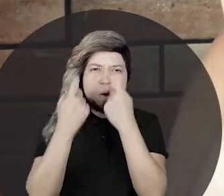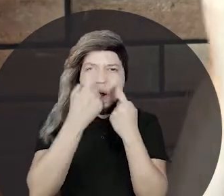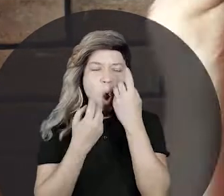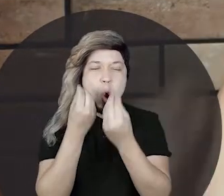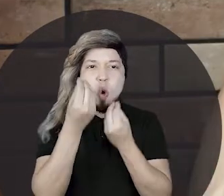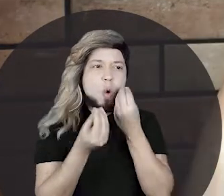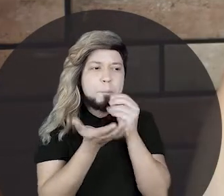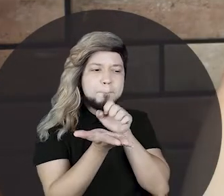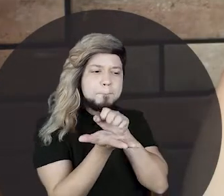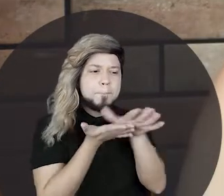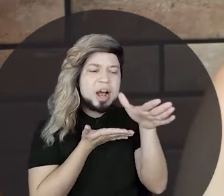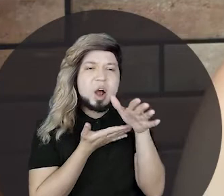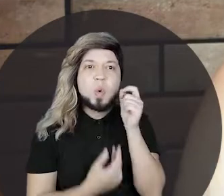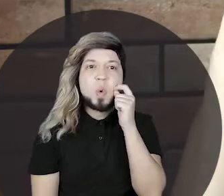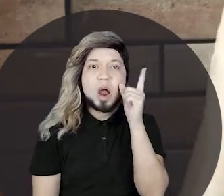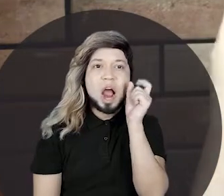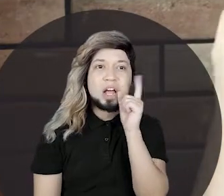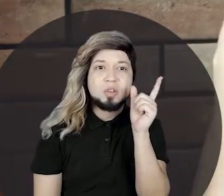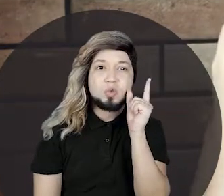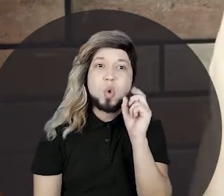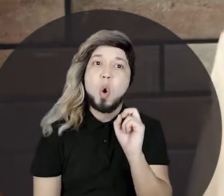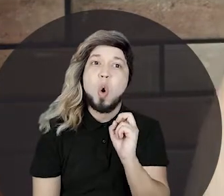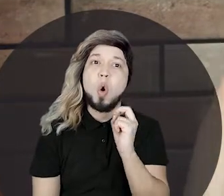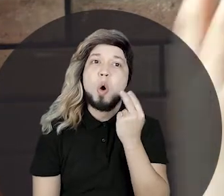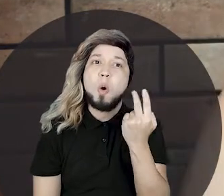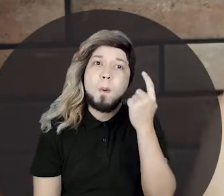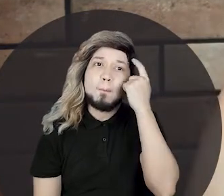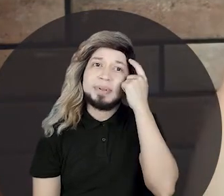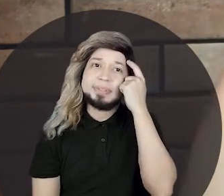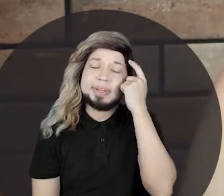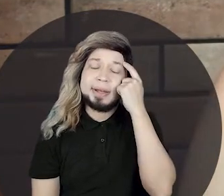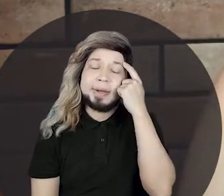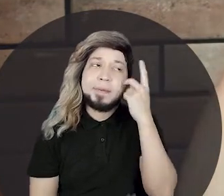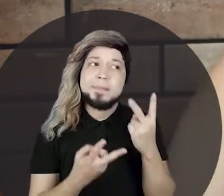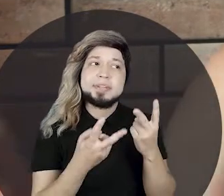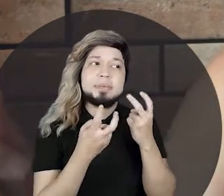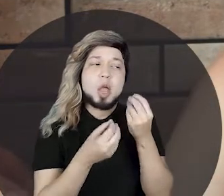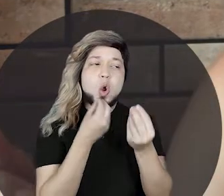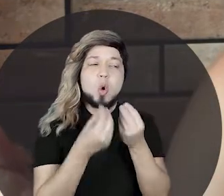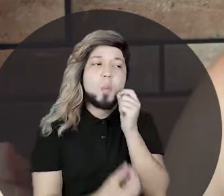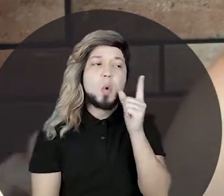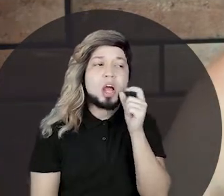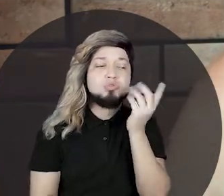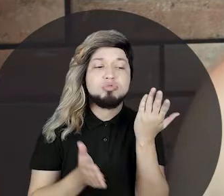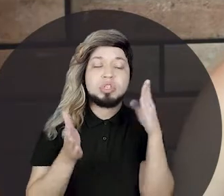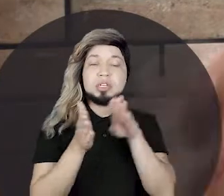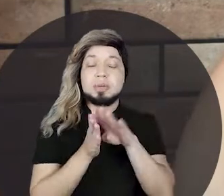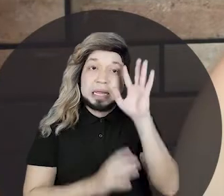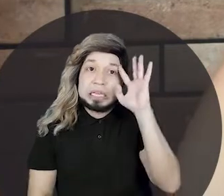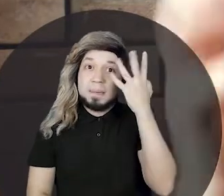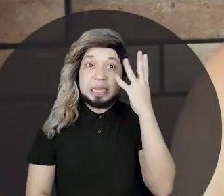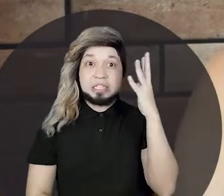fazer pra tirar Xaninho dali? Ou pelo menos, saber quando o Xaninho aparecia. Porque de repente, Xaninho